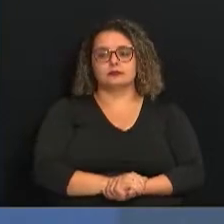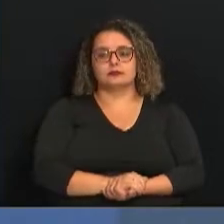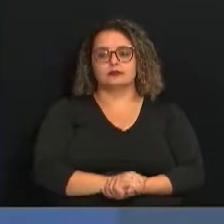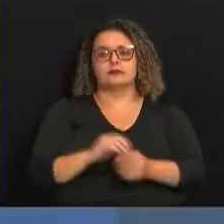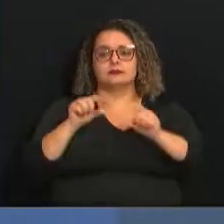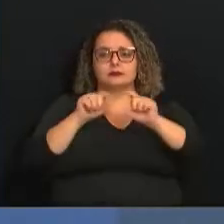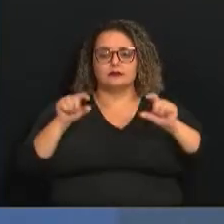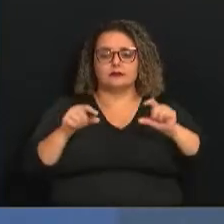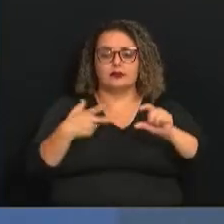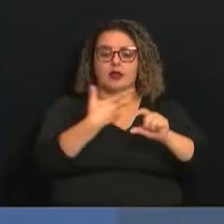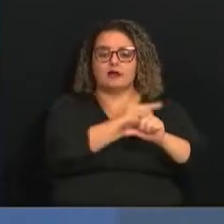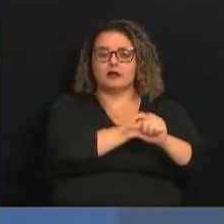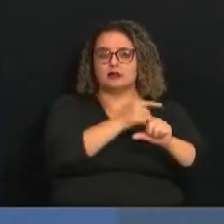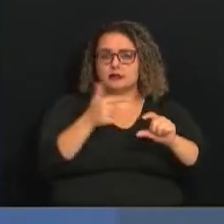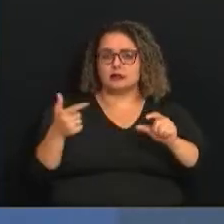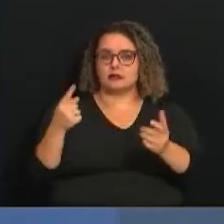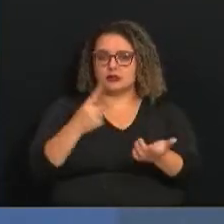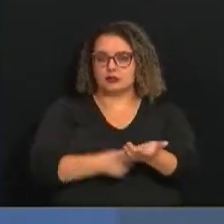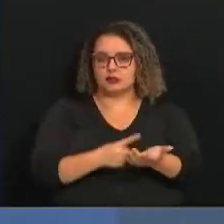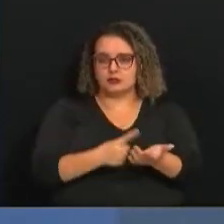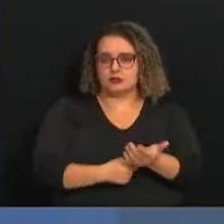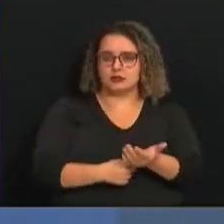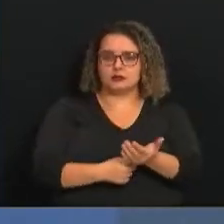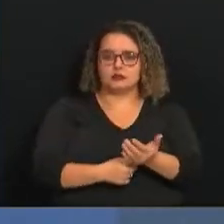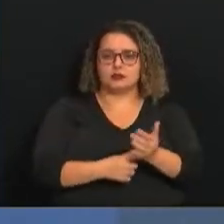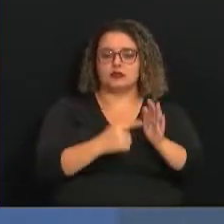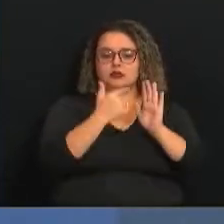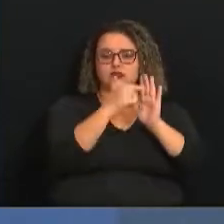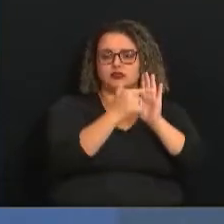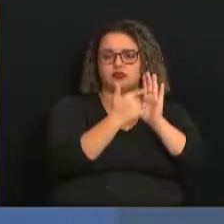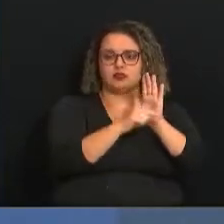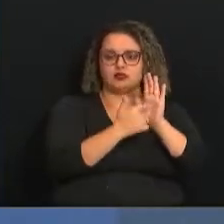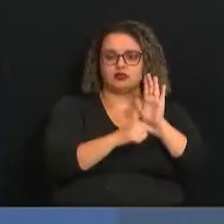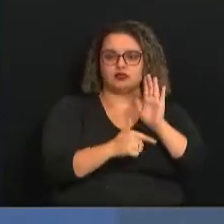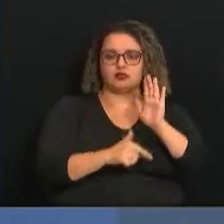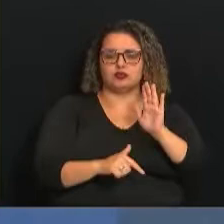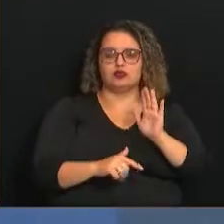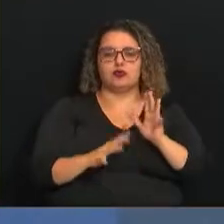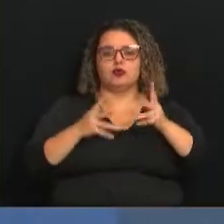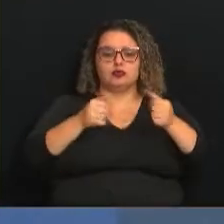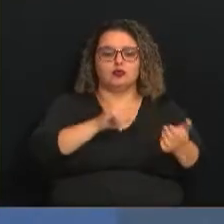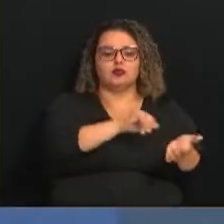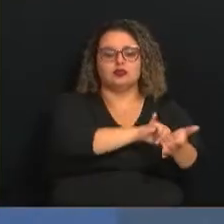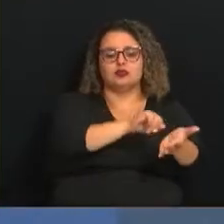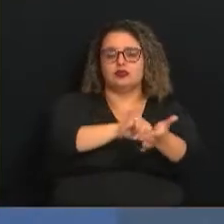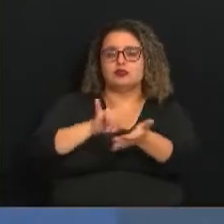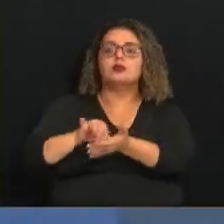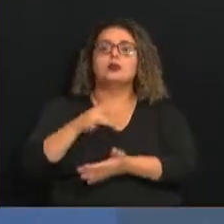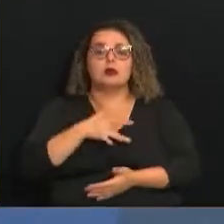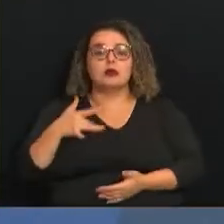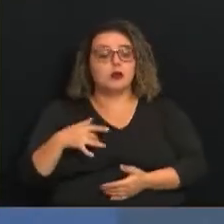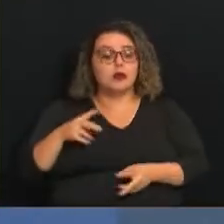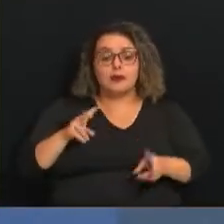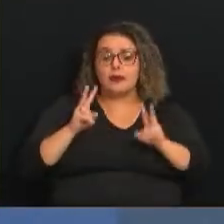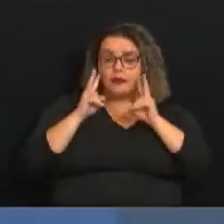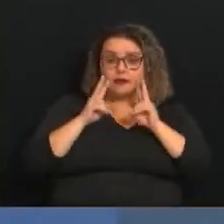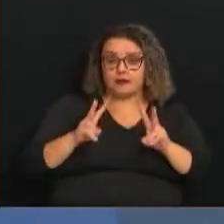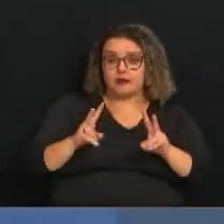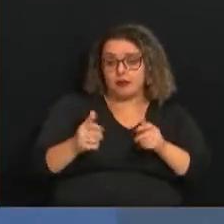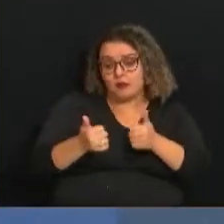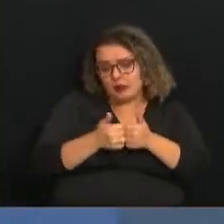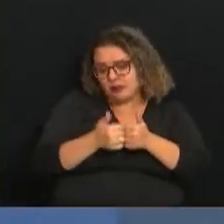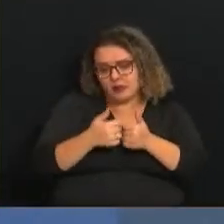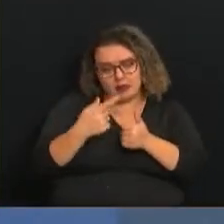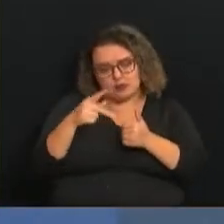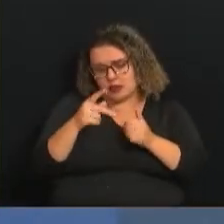agendamento, vai aparecer a listagem dos centros de saúde. E você vê qual é o mais perto de casa,